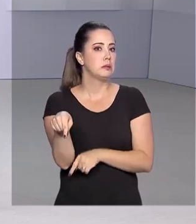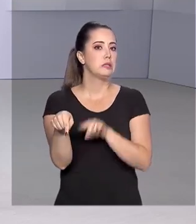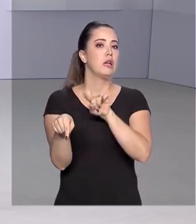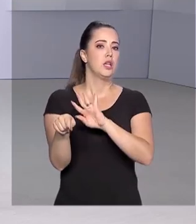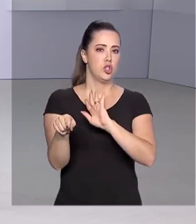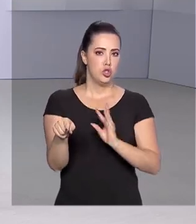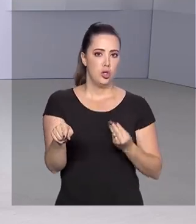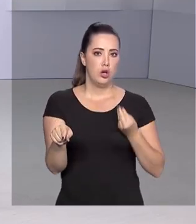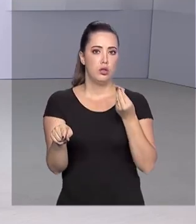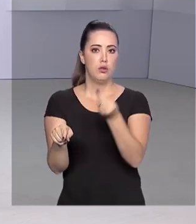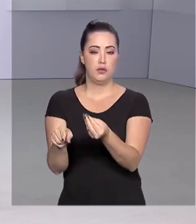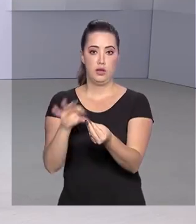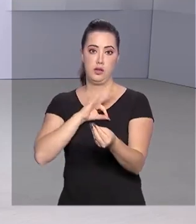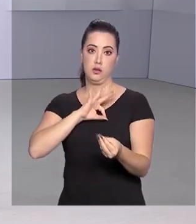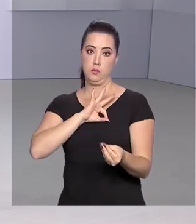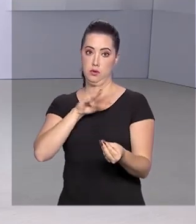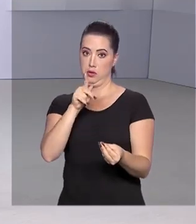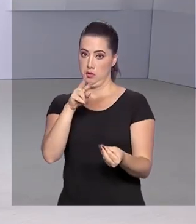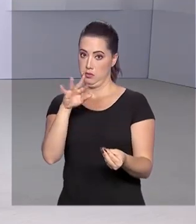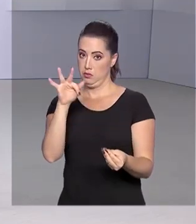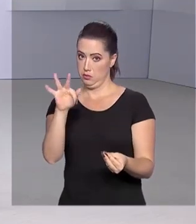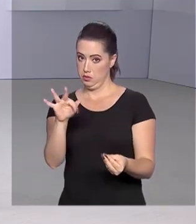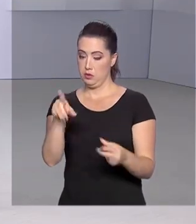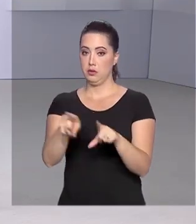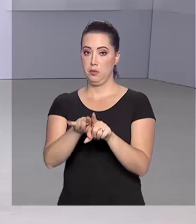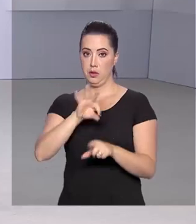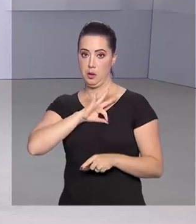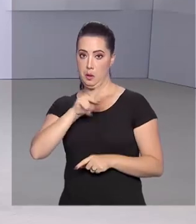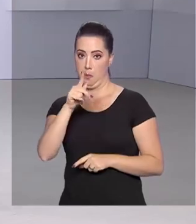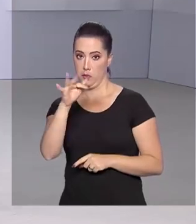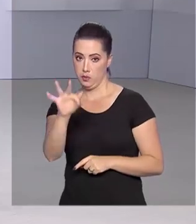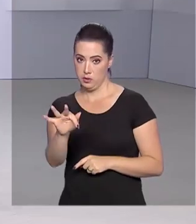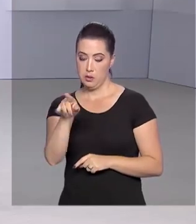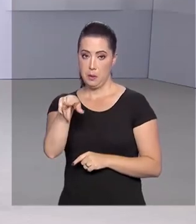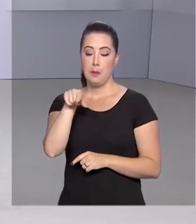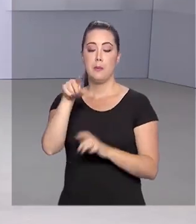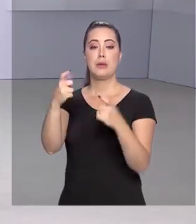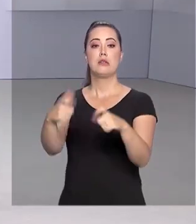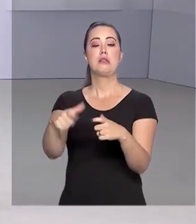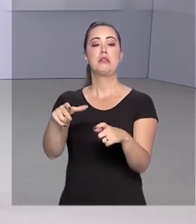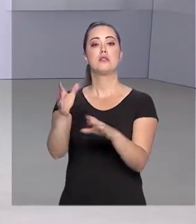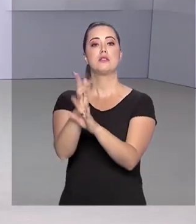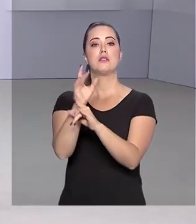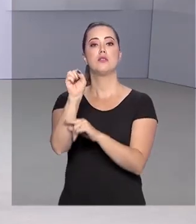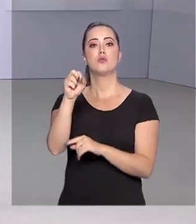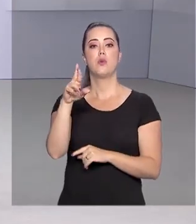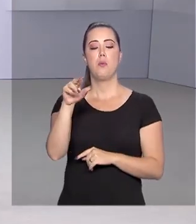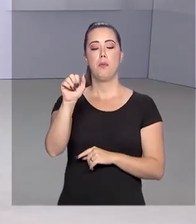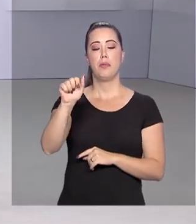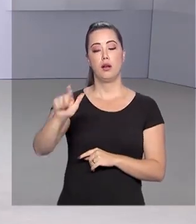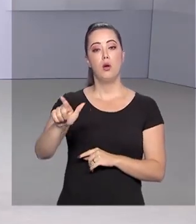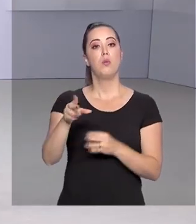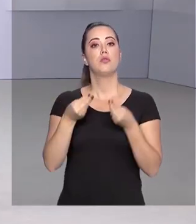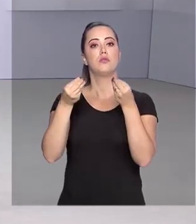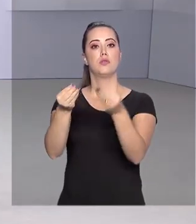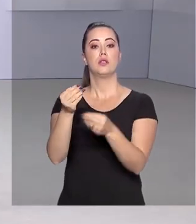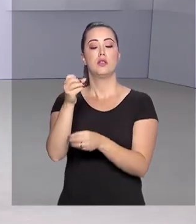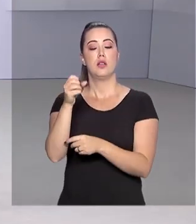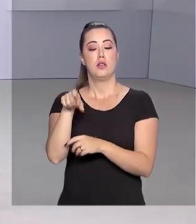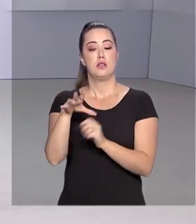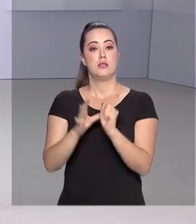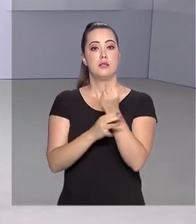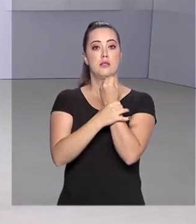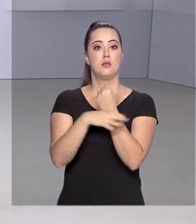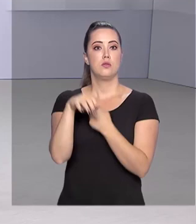Já foram enviadas equipes da Polícia Rodoviária Federal e Polícia Federal para Sobral, para garantir a segurança do senador Cid Gomes. O